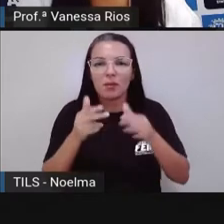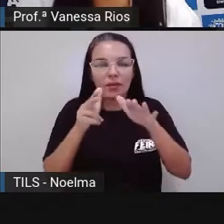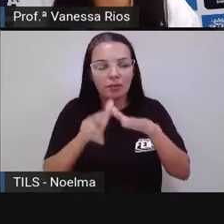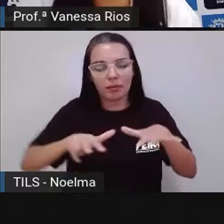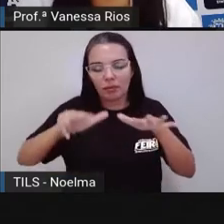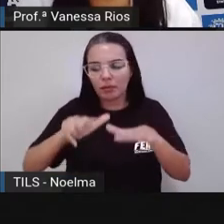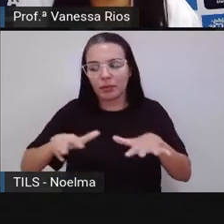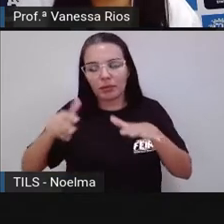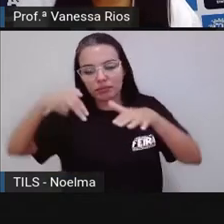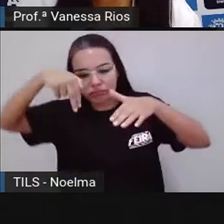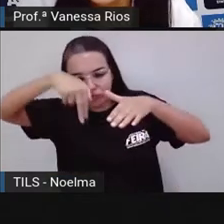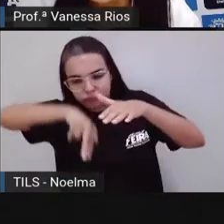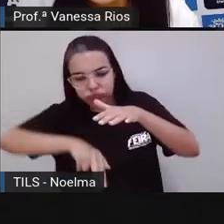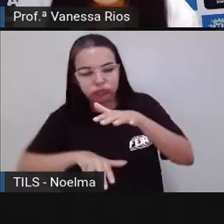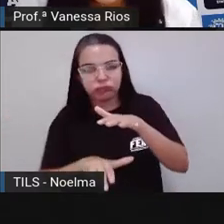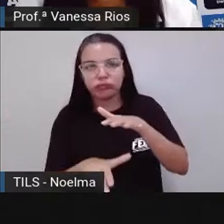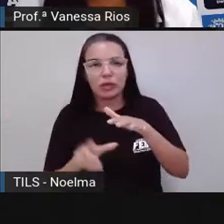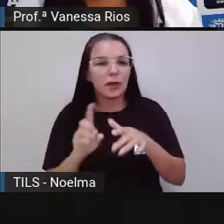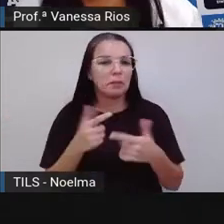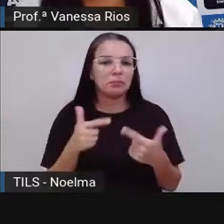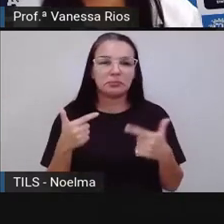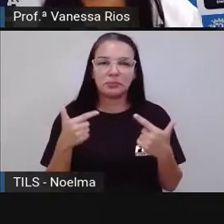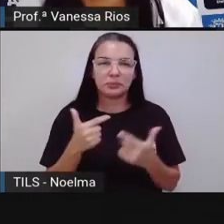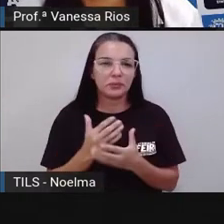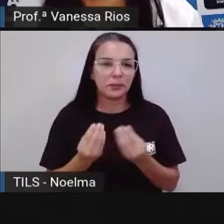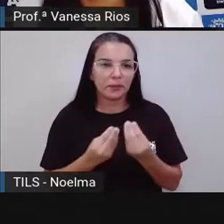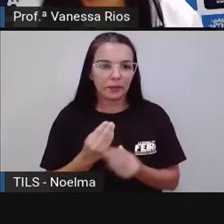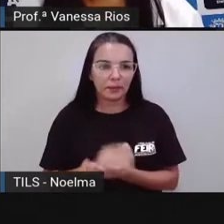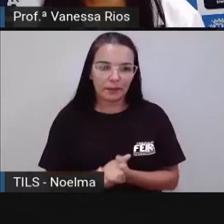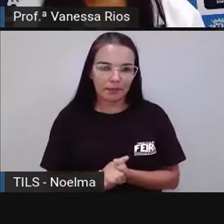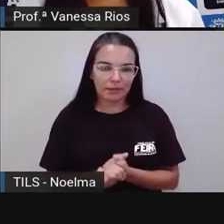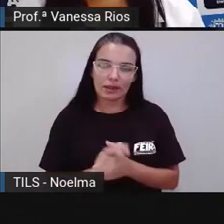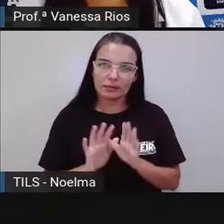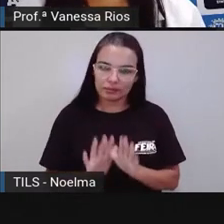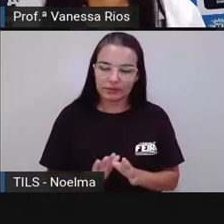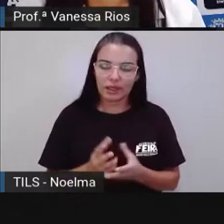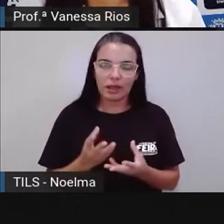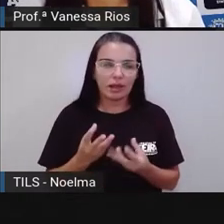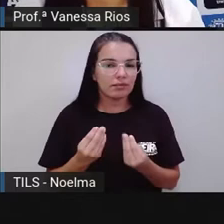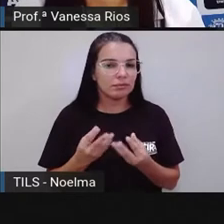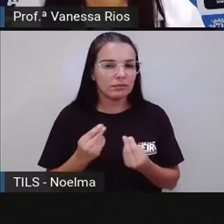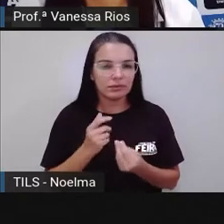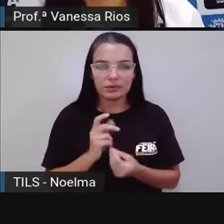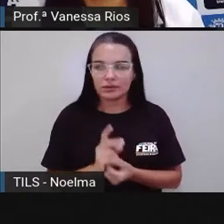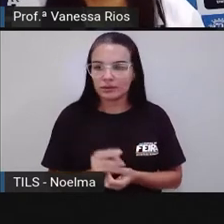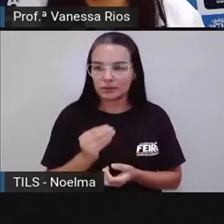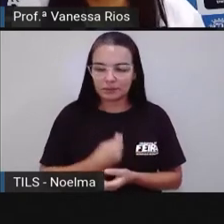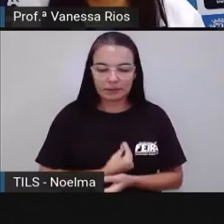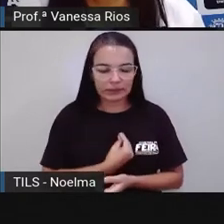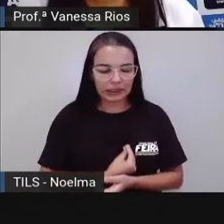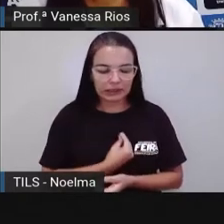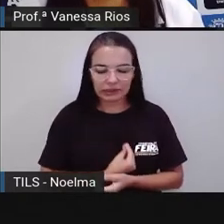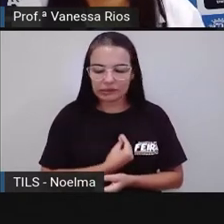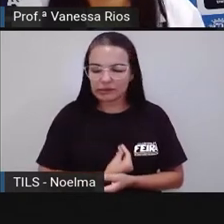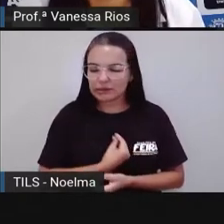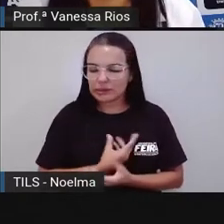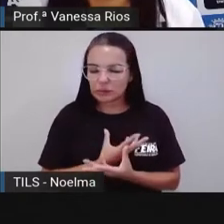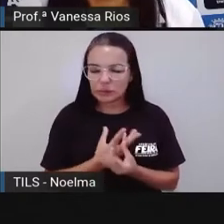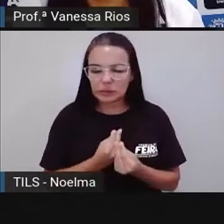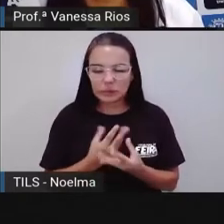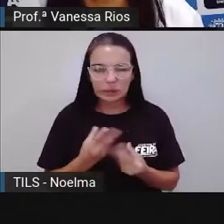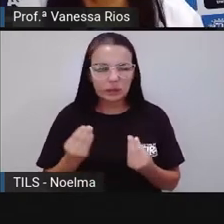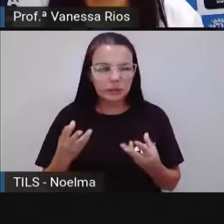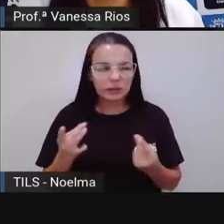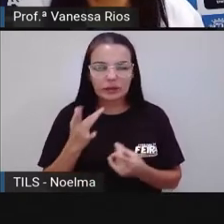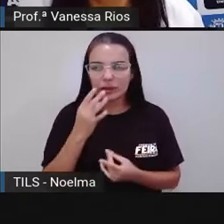né? Nas águas aí do mar morto. A concentração de sal presente nas águas do mar